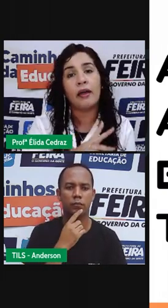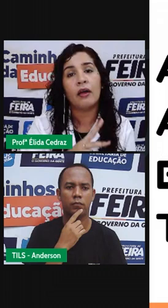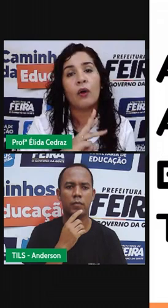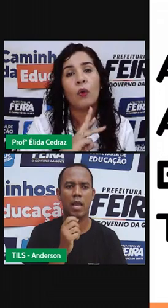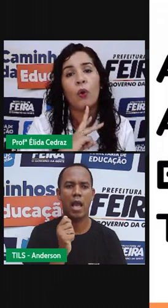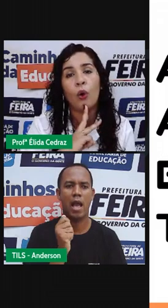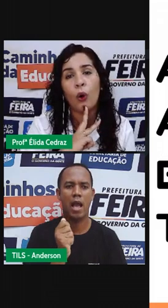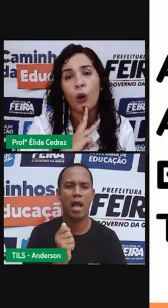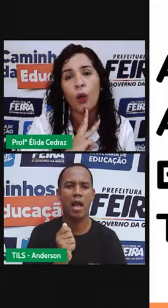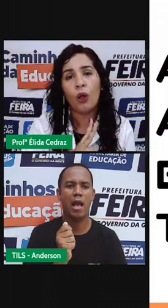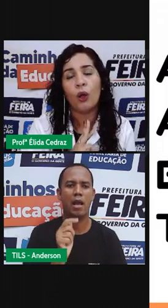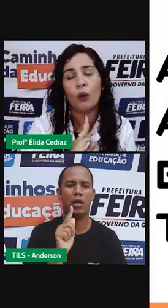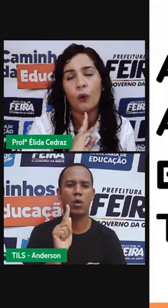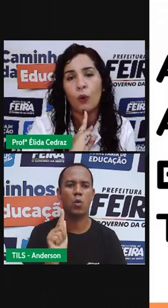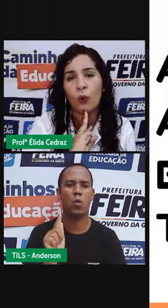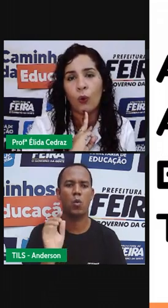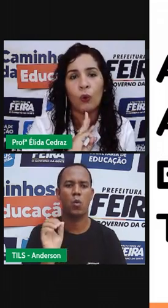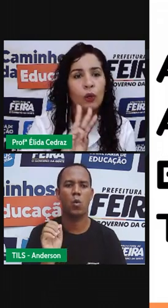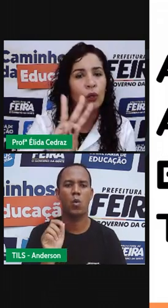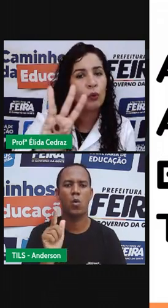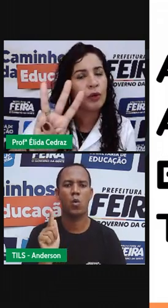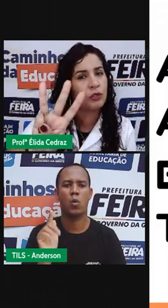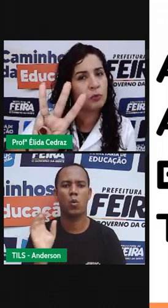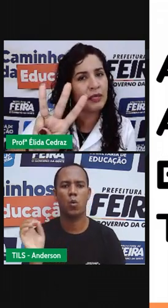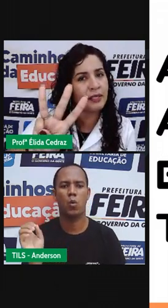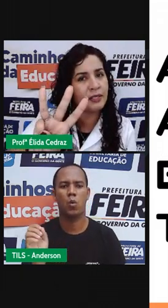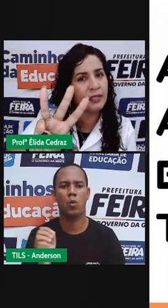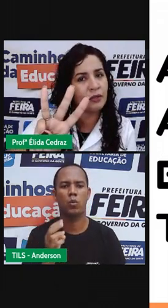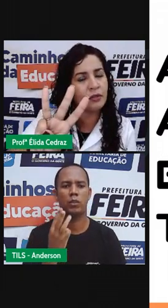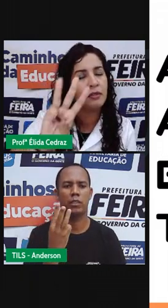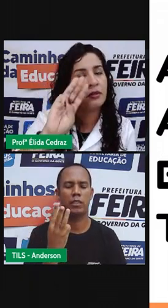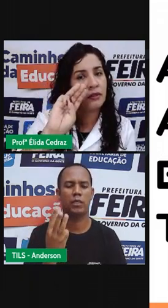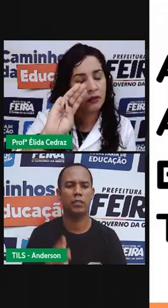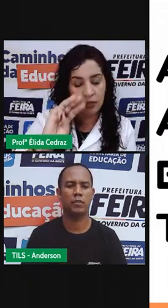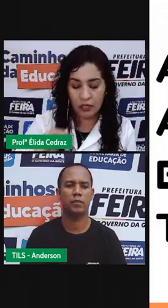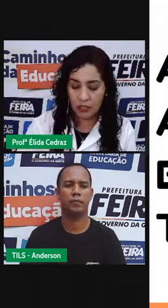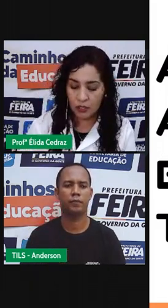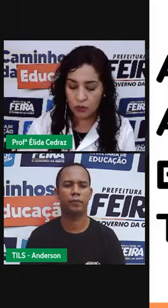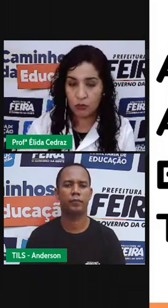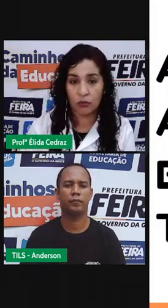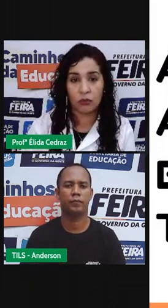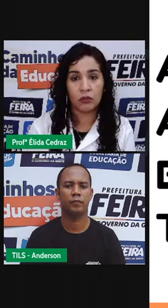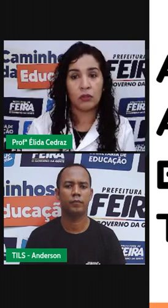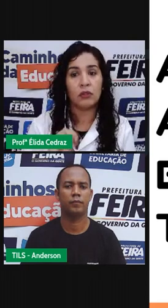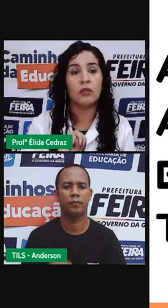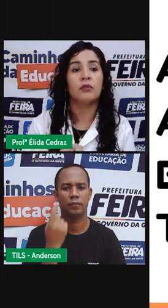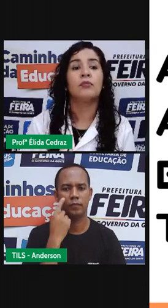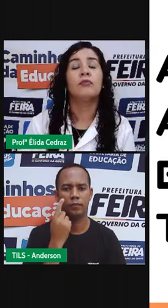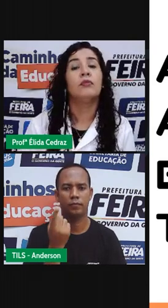Vamos Agogo. Agogo. Agogo. Quantos pedacinhos? Isso.